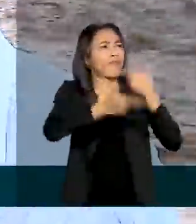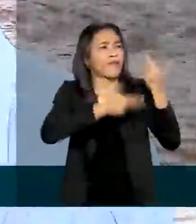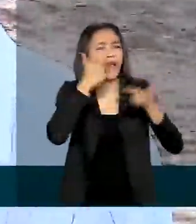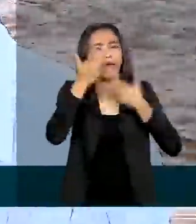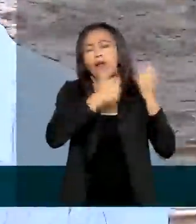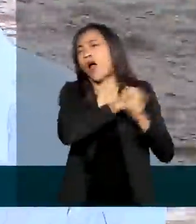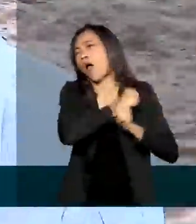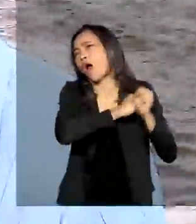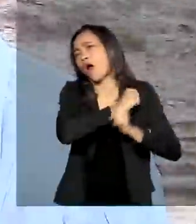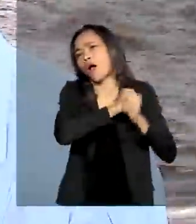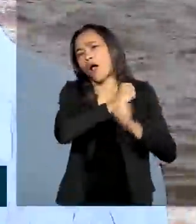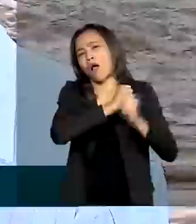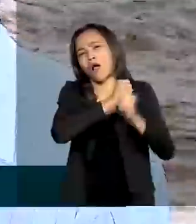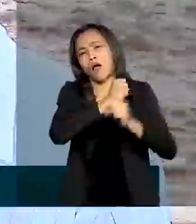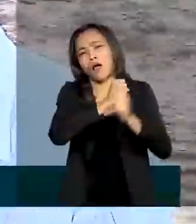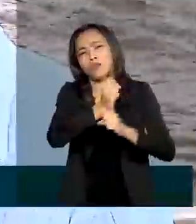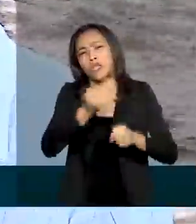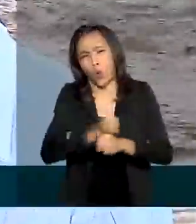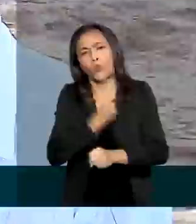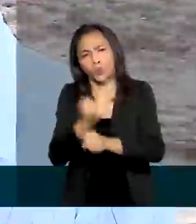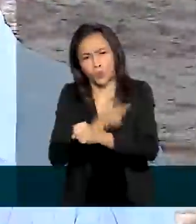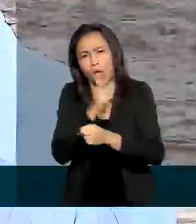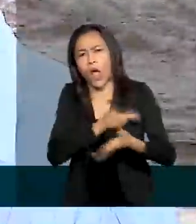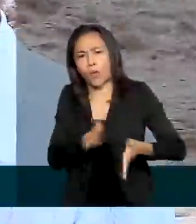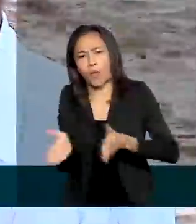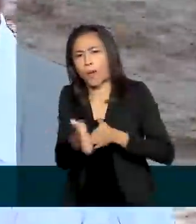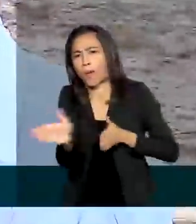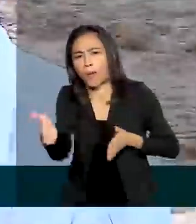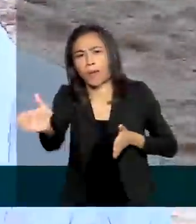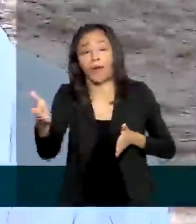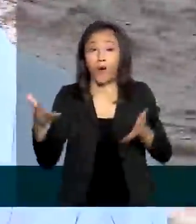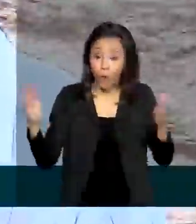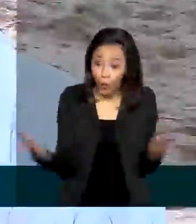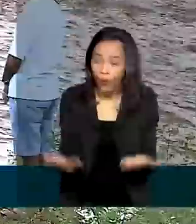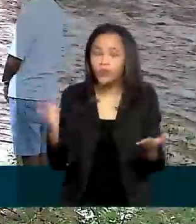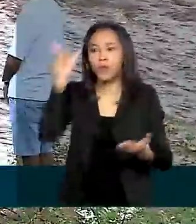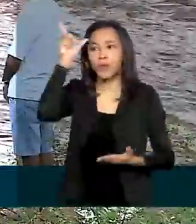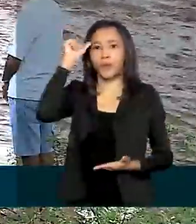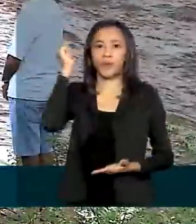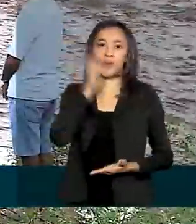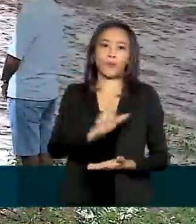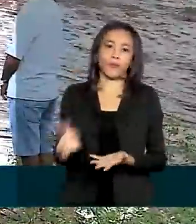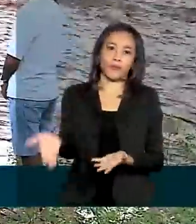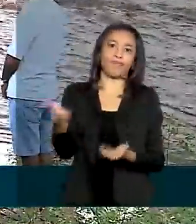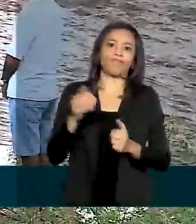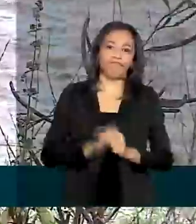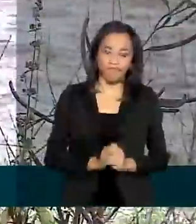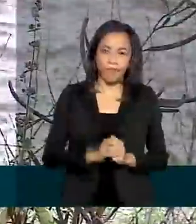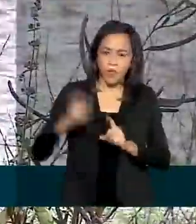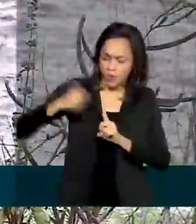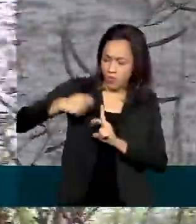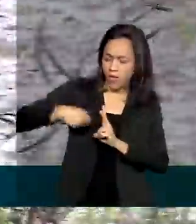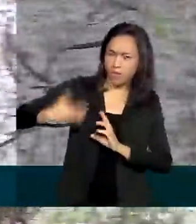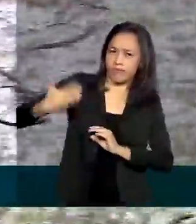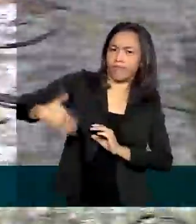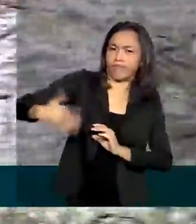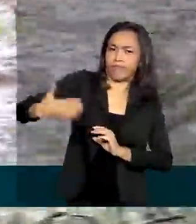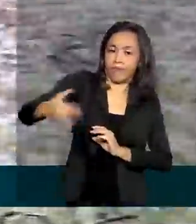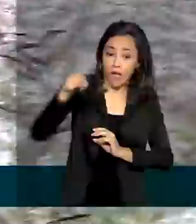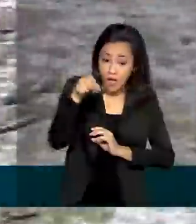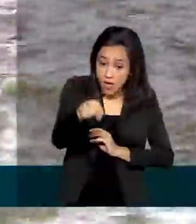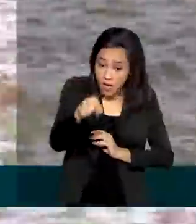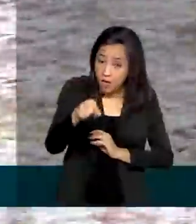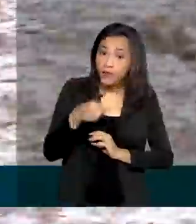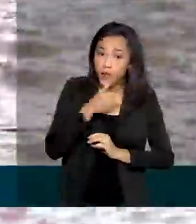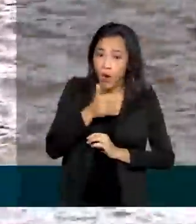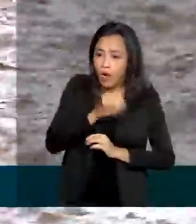anos que o pessoal falava nessa água que vinha por aqui, aí até que enfim, hoje chegou. Nos próximos meses, o Velho Chico vai tomar seu